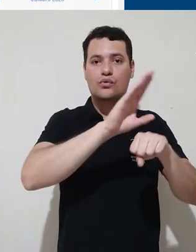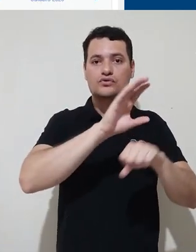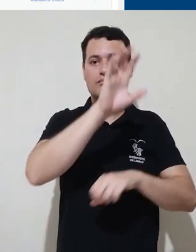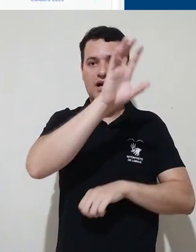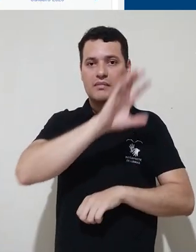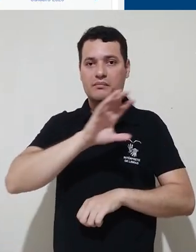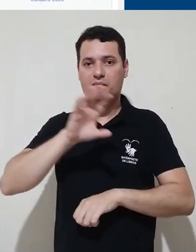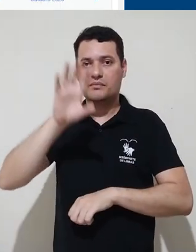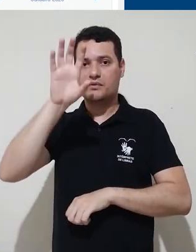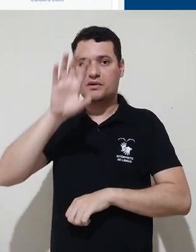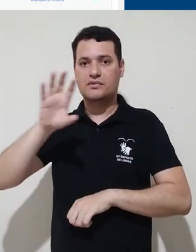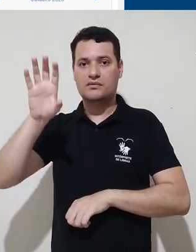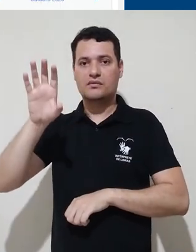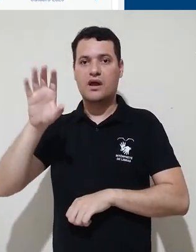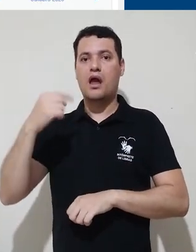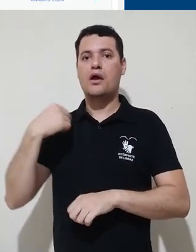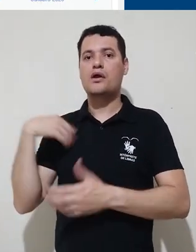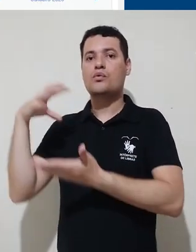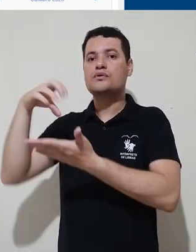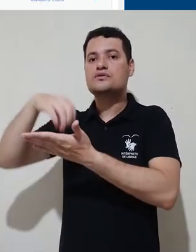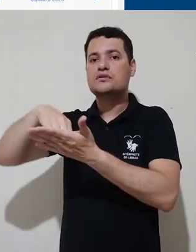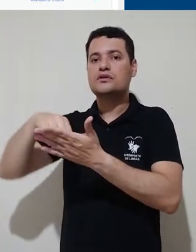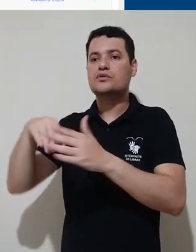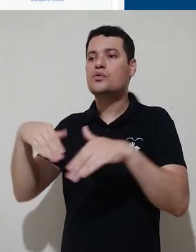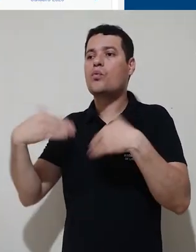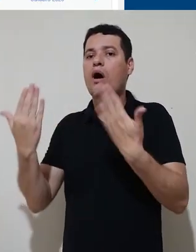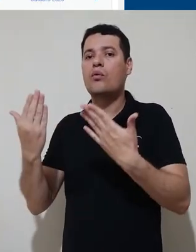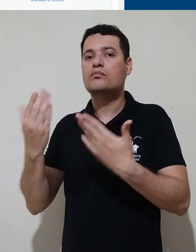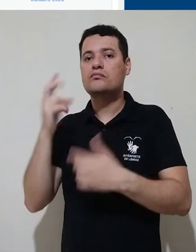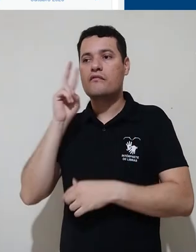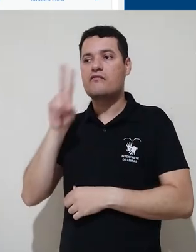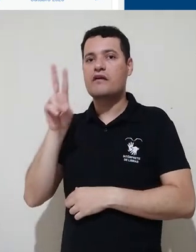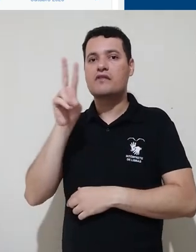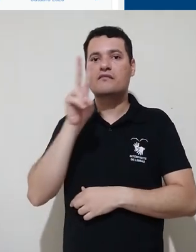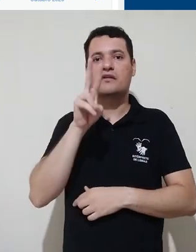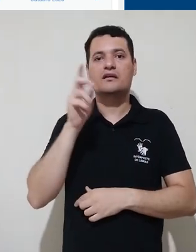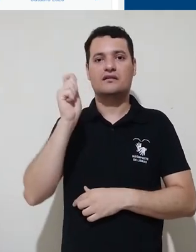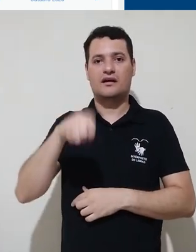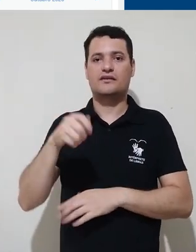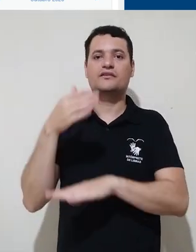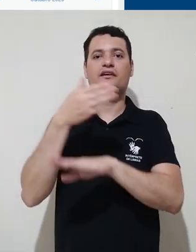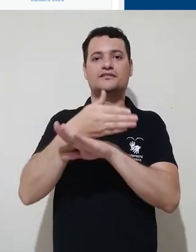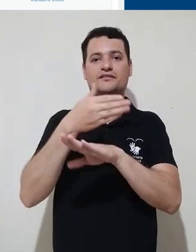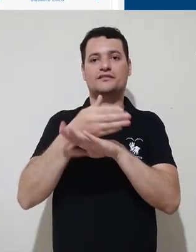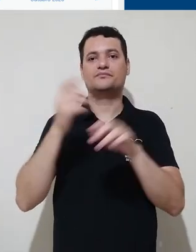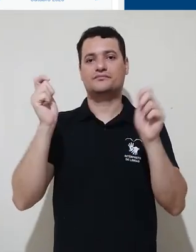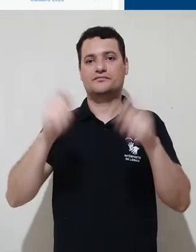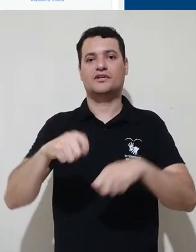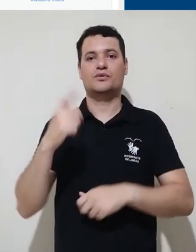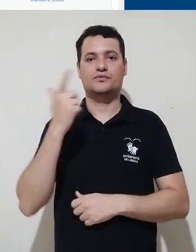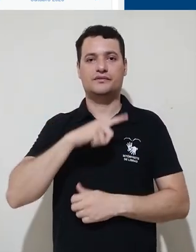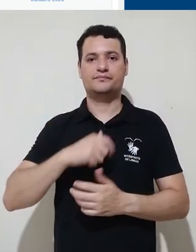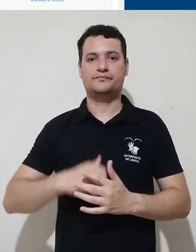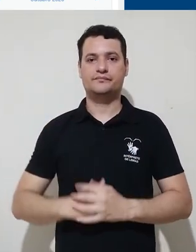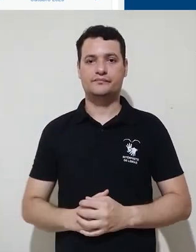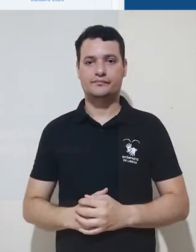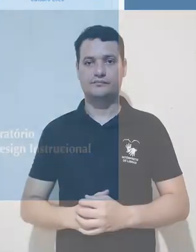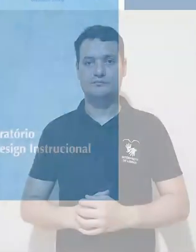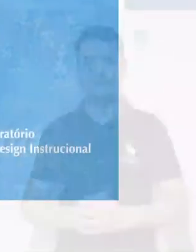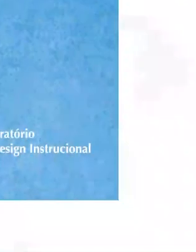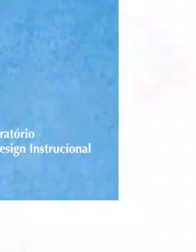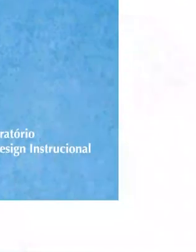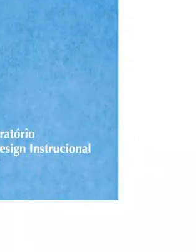daqui nós poderíamos, por exemplo, localizar os cursos nos quais estamos inscritos e poderíamos fazer acesso.